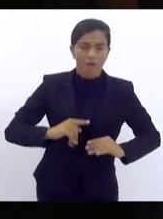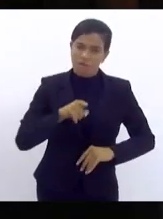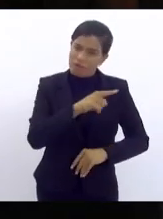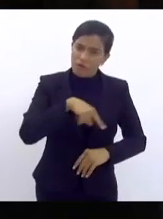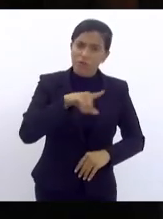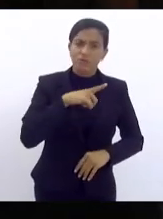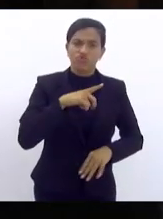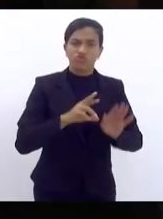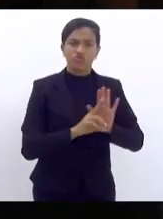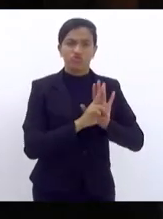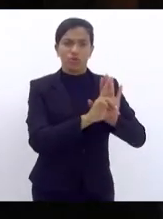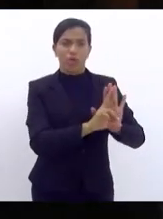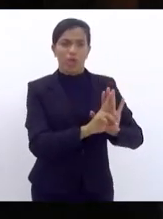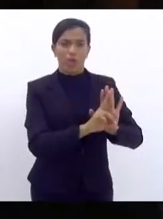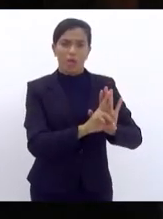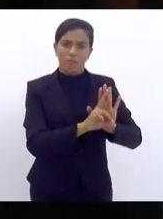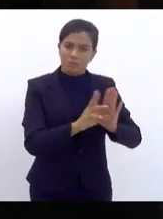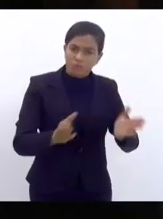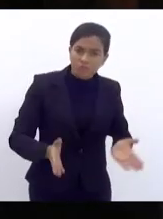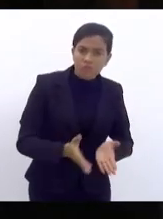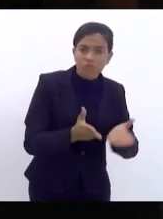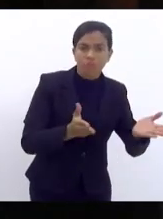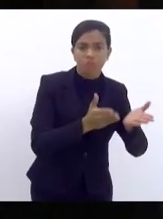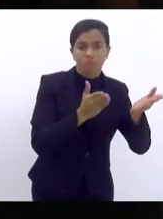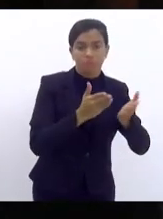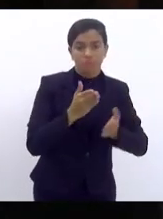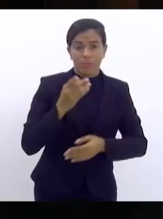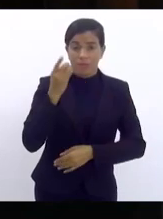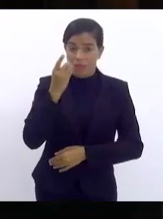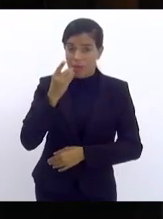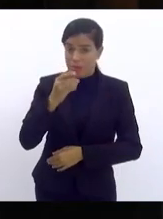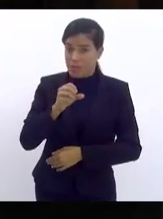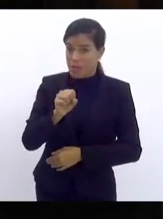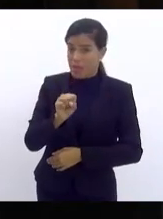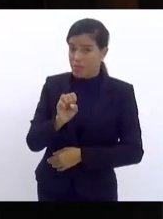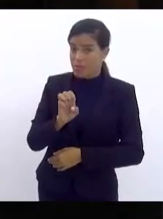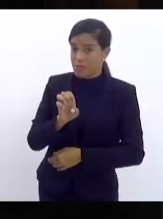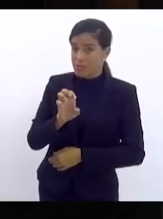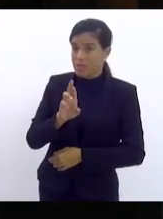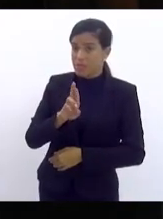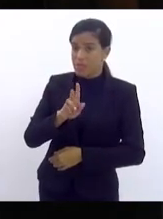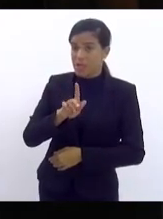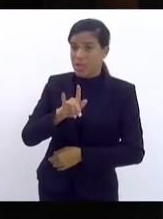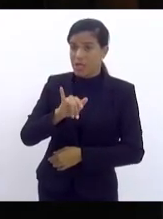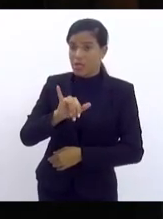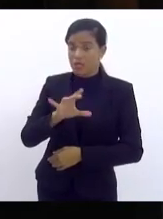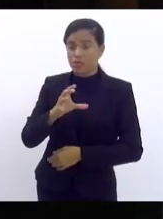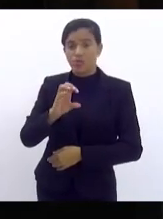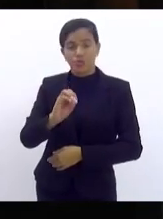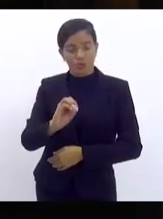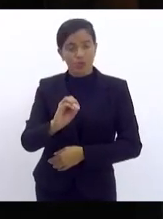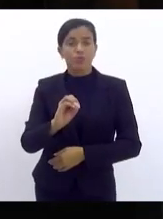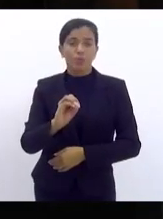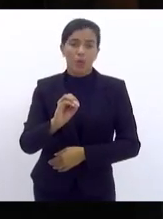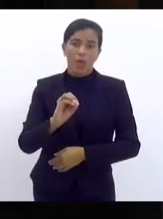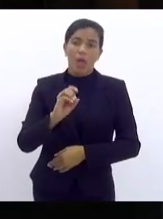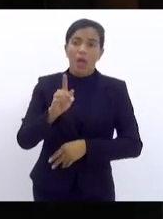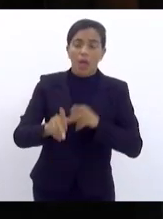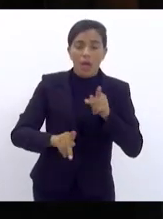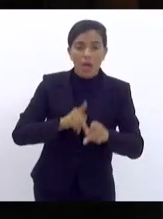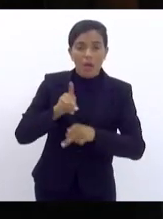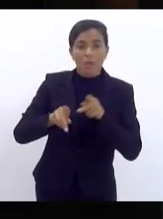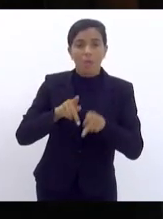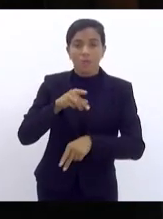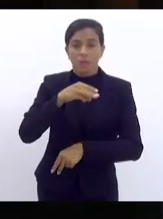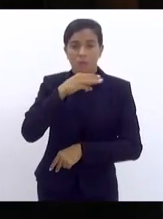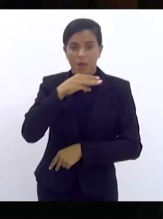representante aqui para olhar para vocês. Deputado Serginho, essa é a minha fala. a população de Mangaratiba precisa desse